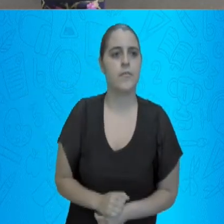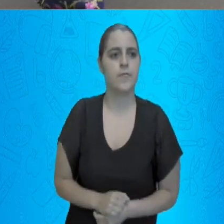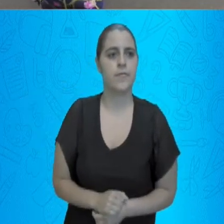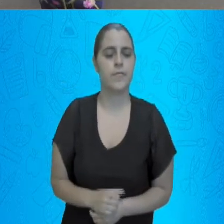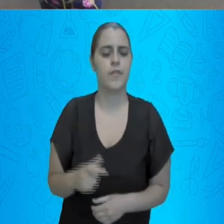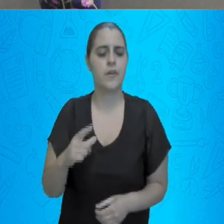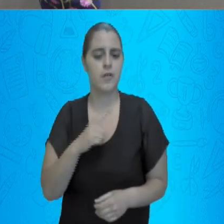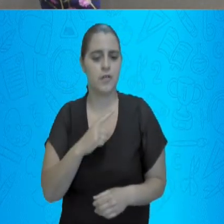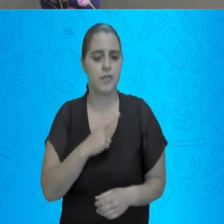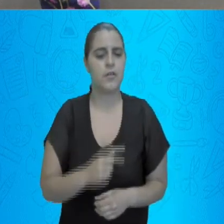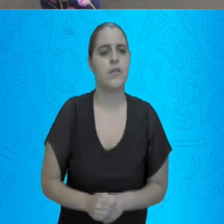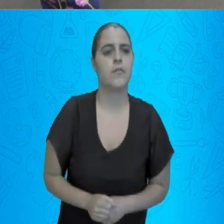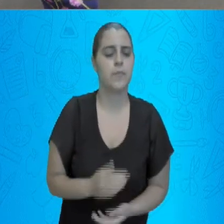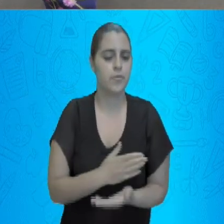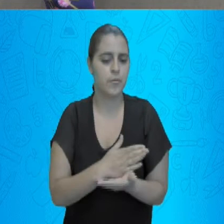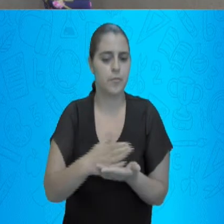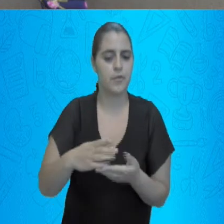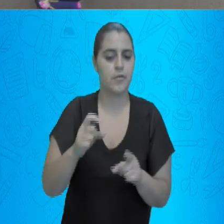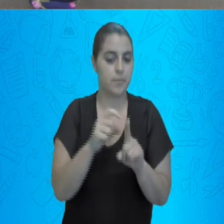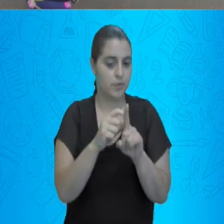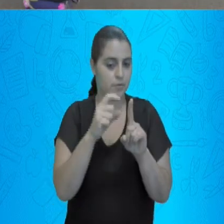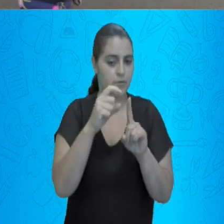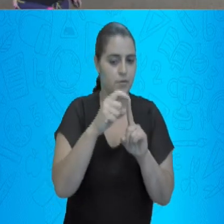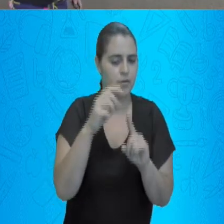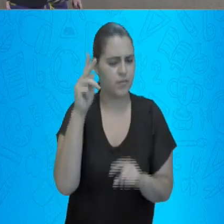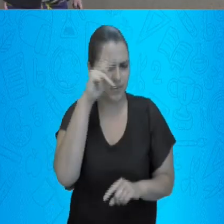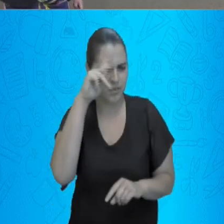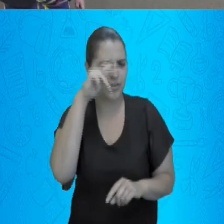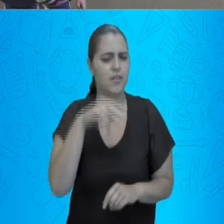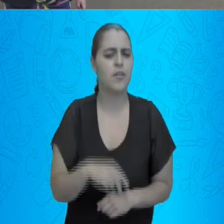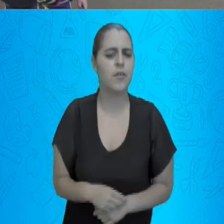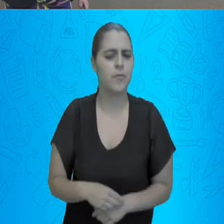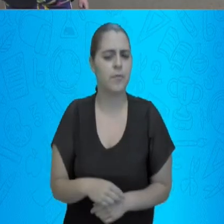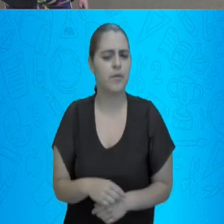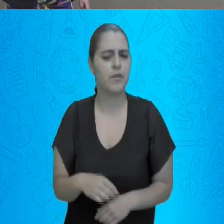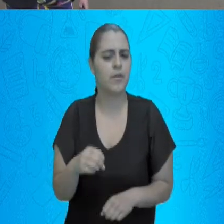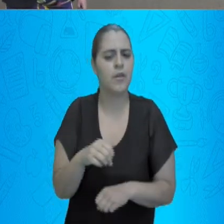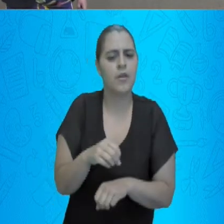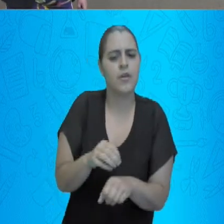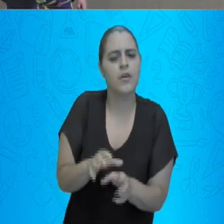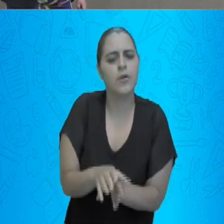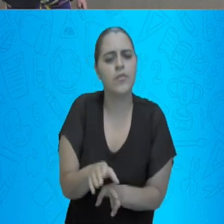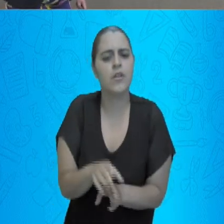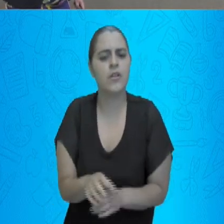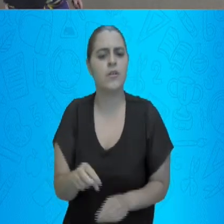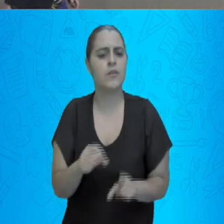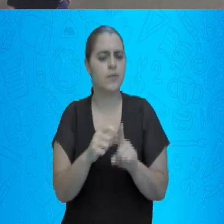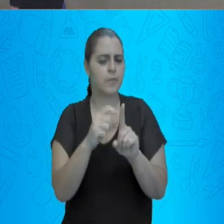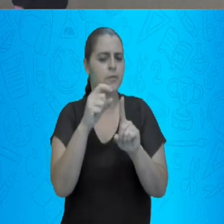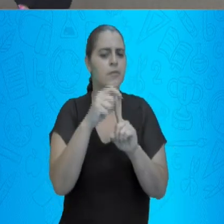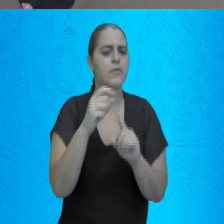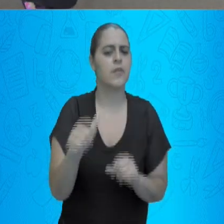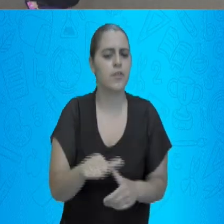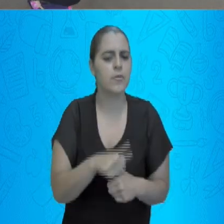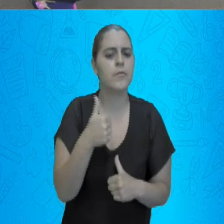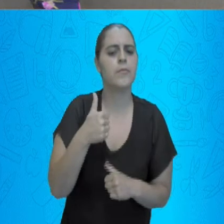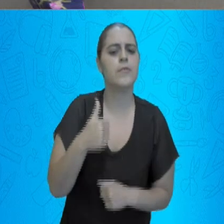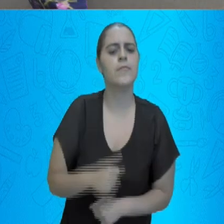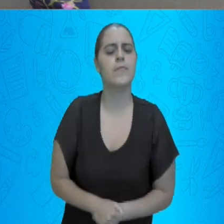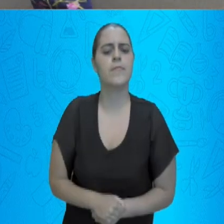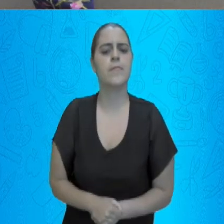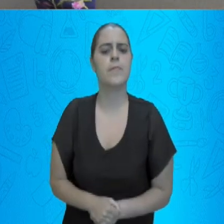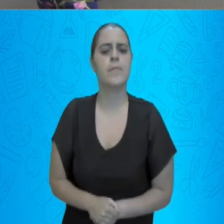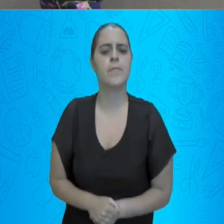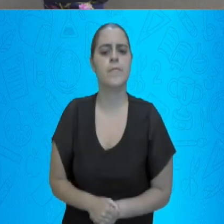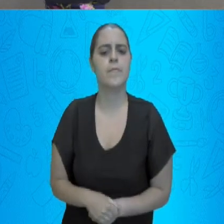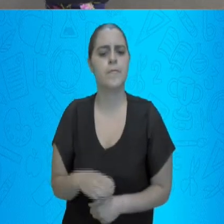Eu tenho, vamos conversar pela unidade. Vocês lembram que eles nos orientaram a começar pela unidade? Então, nós vamos começar pela unidade.